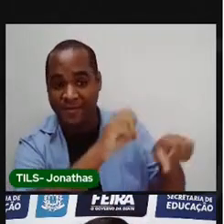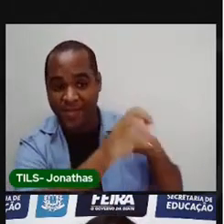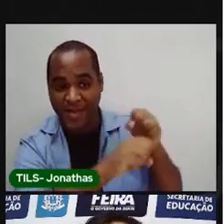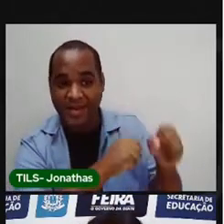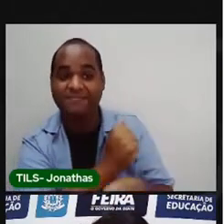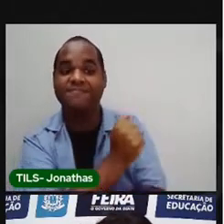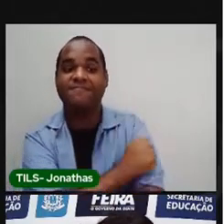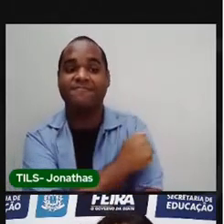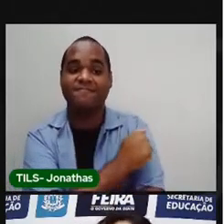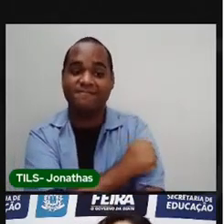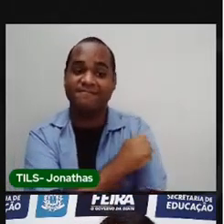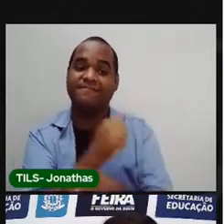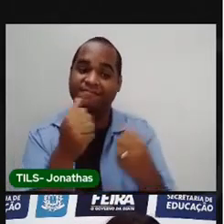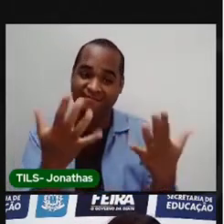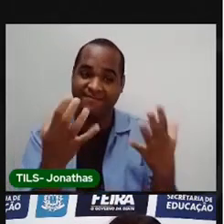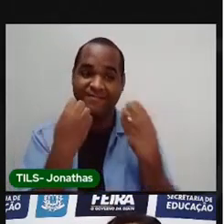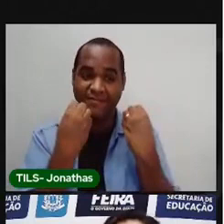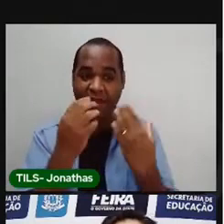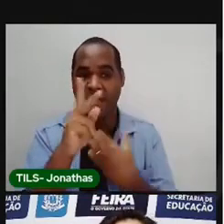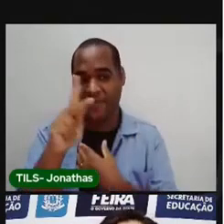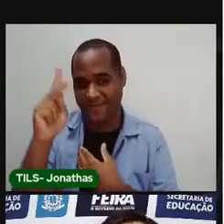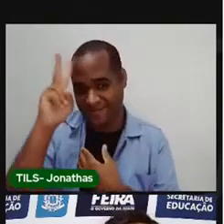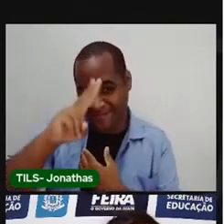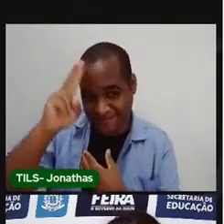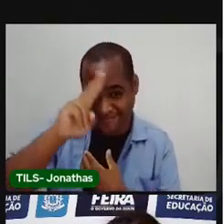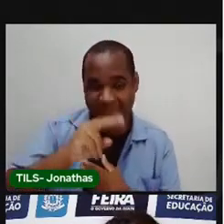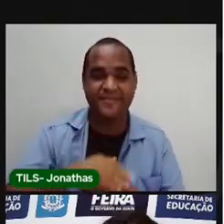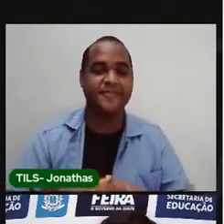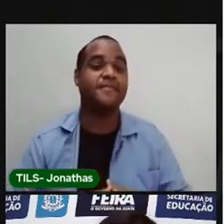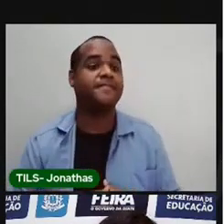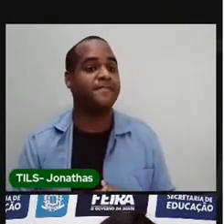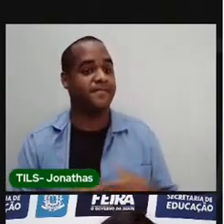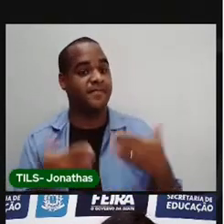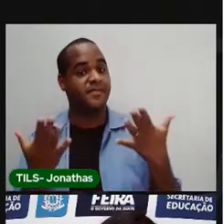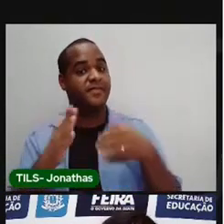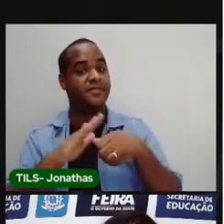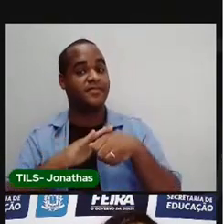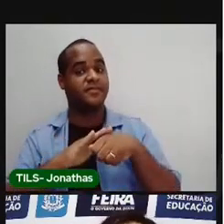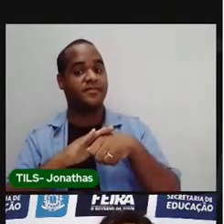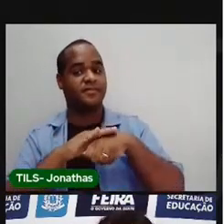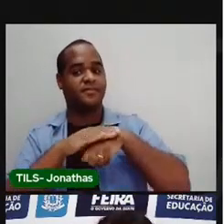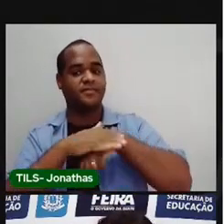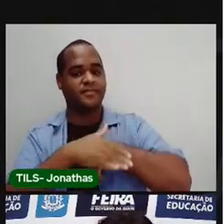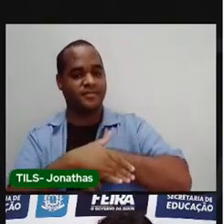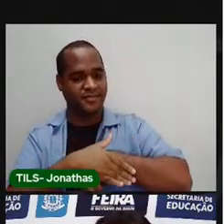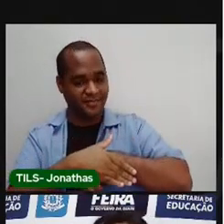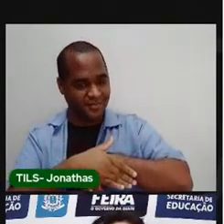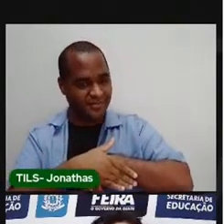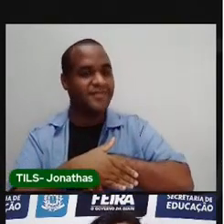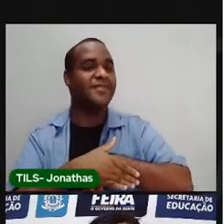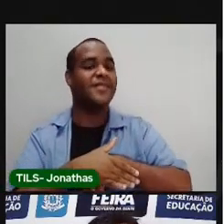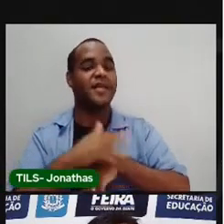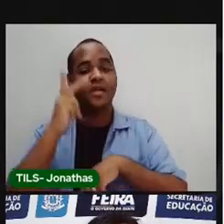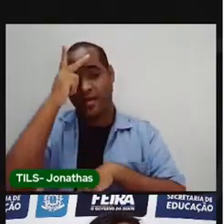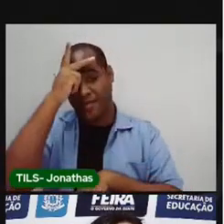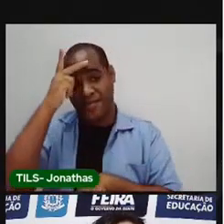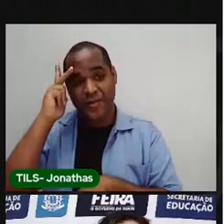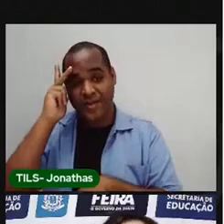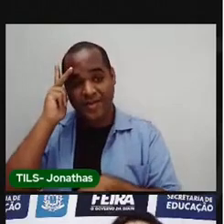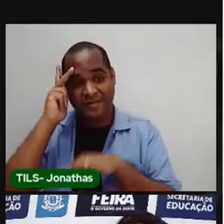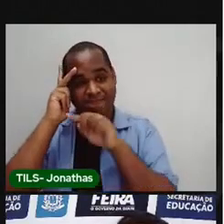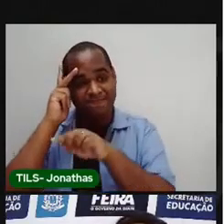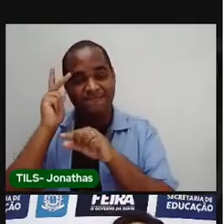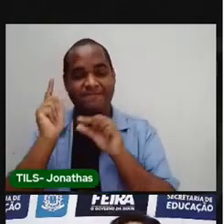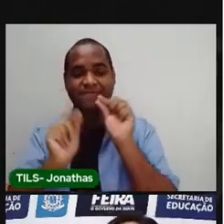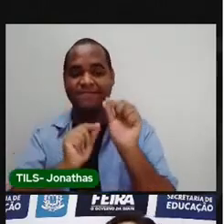alunos. É isso aí. A Proleiro. E à noite, geralmente, as pessoas